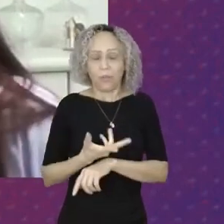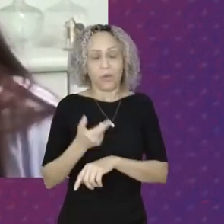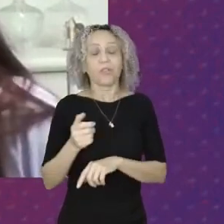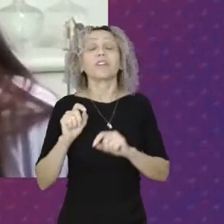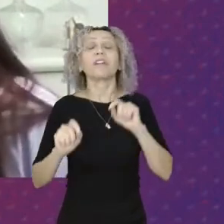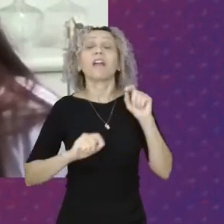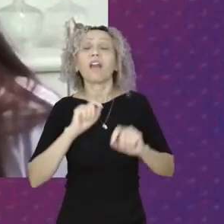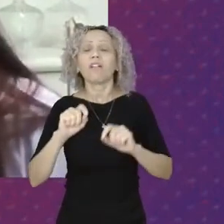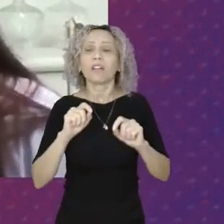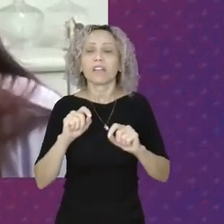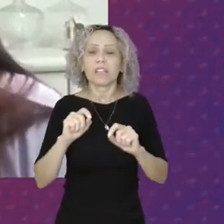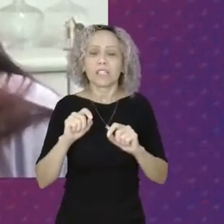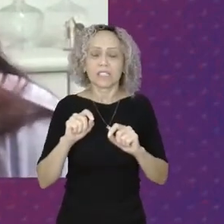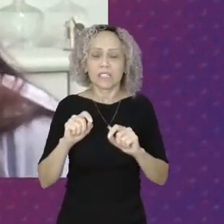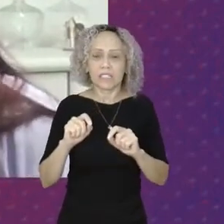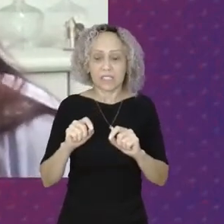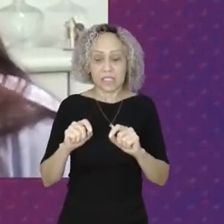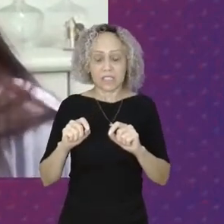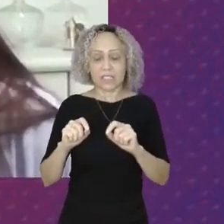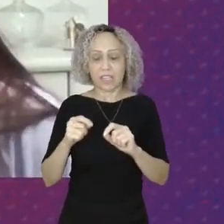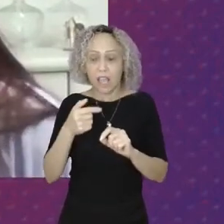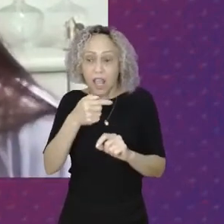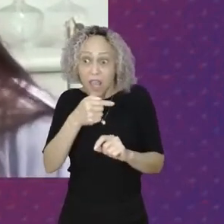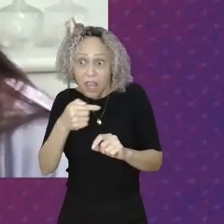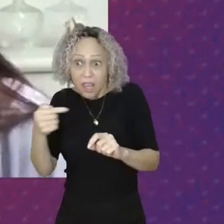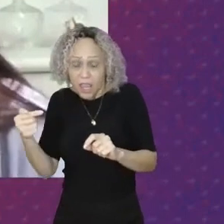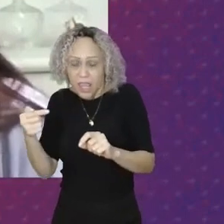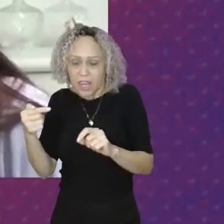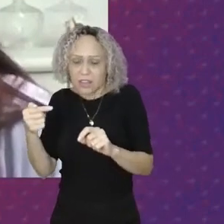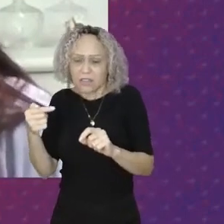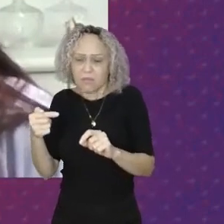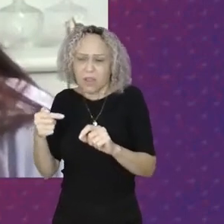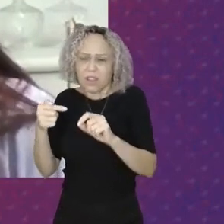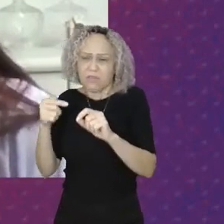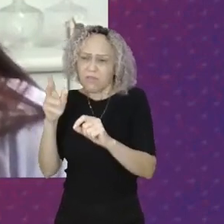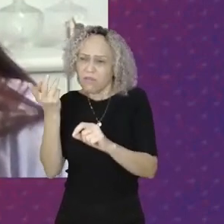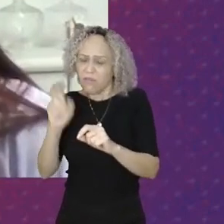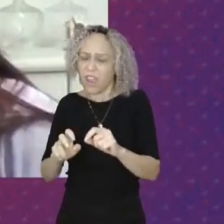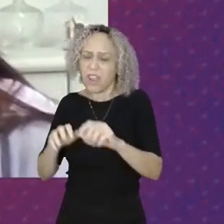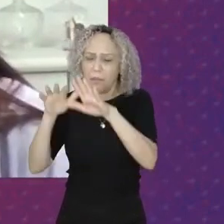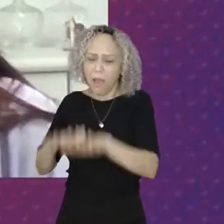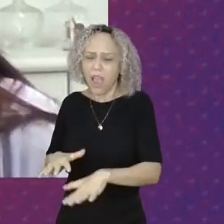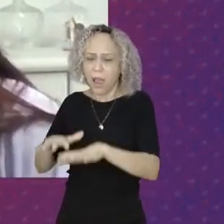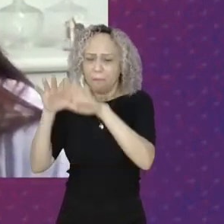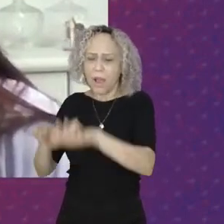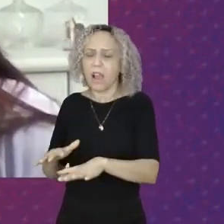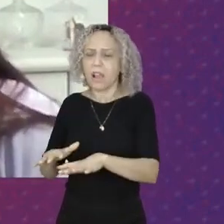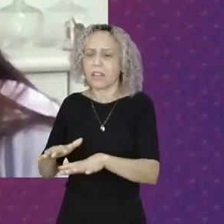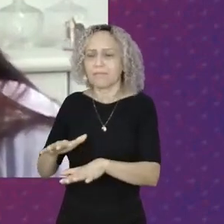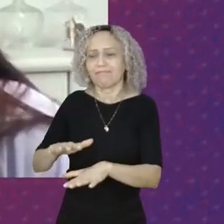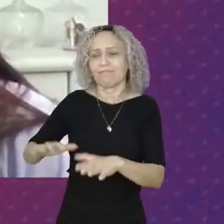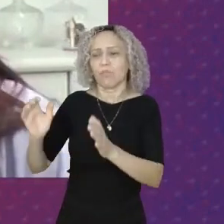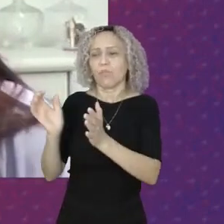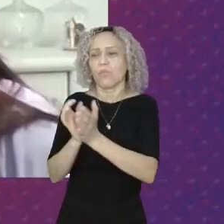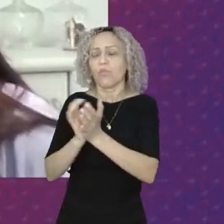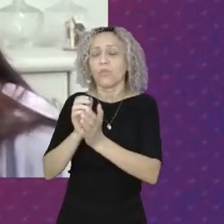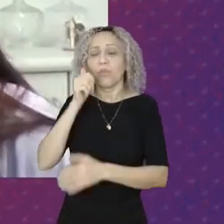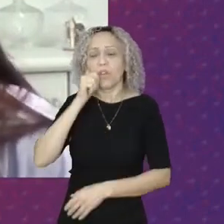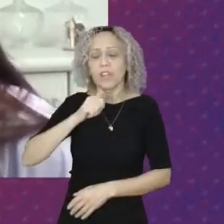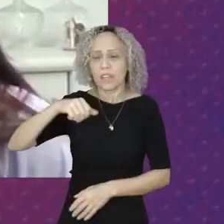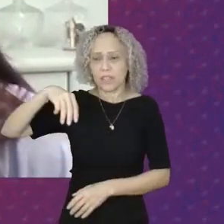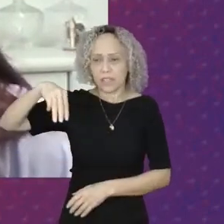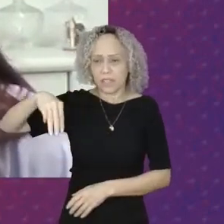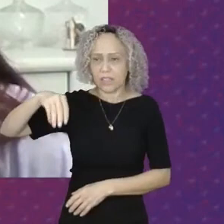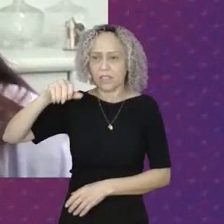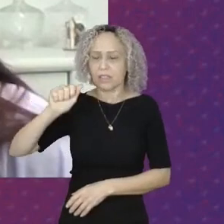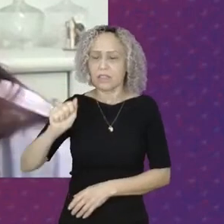construção Da sétima Edição Da Marcha das Margaritas Temos algumas Algumas políticas